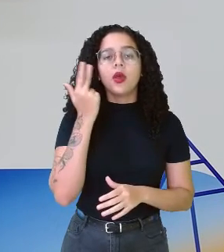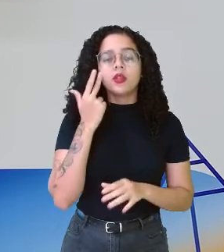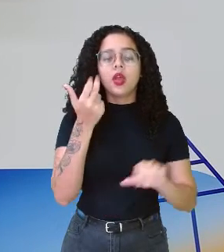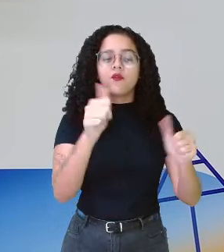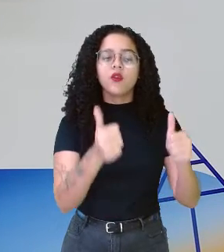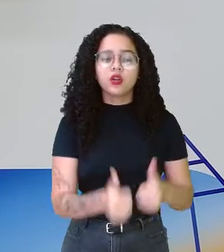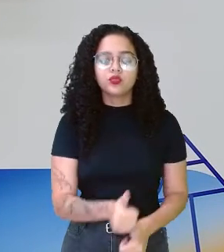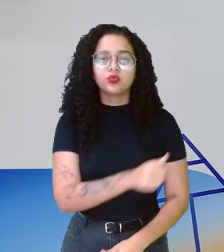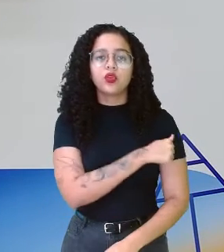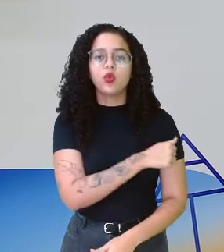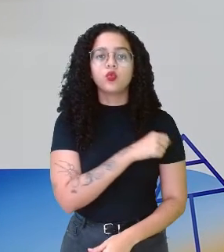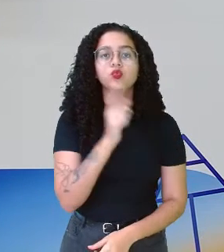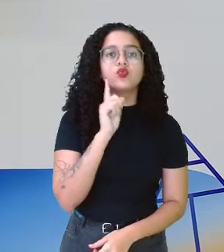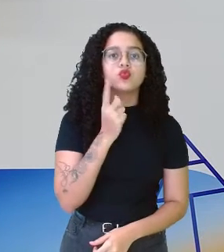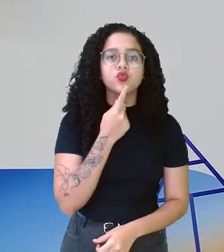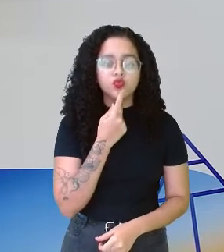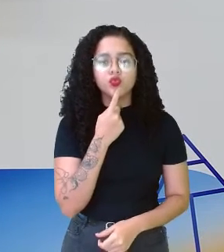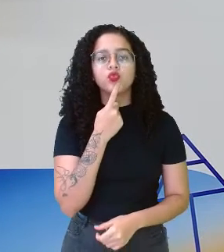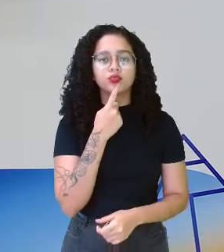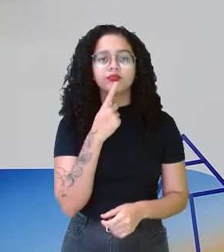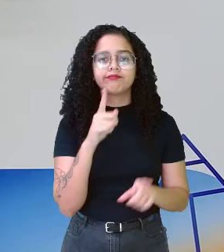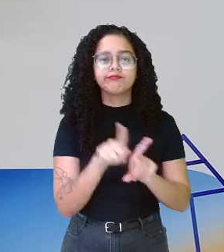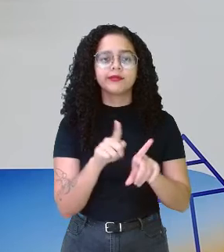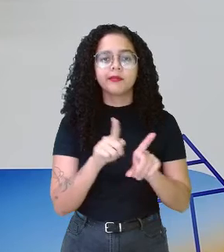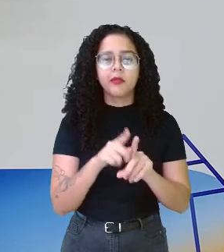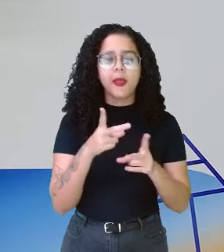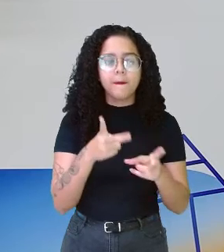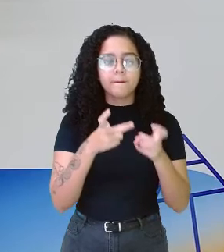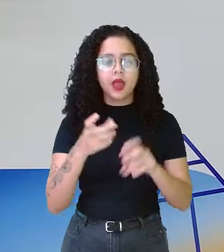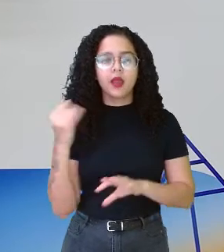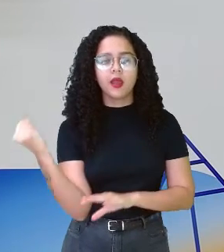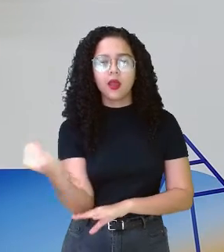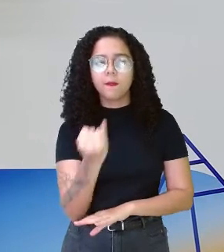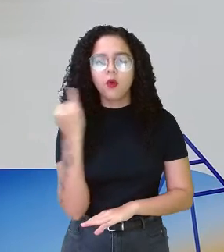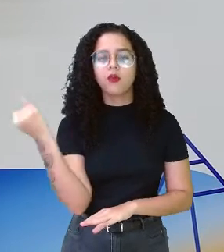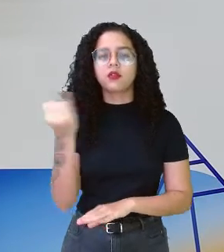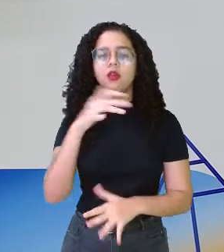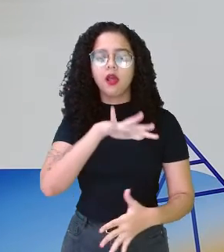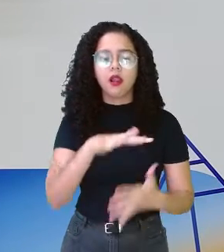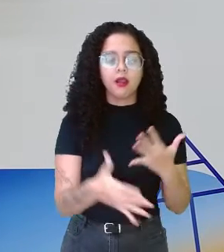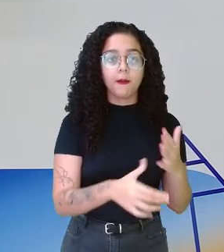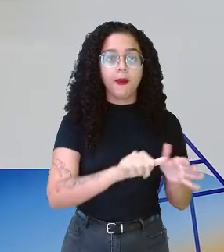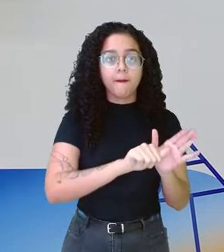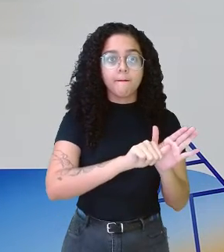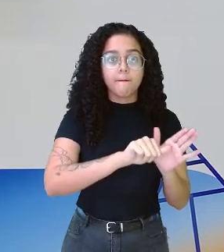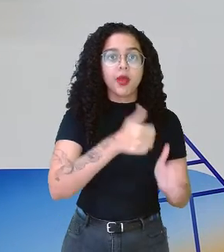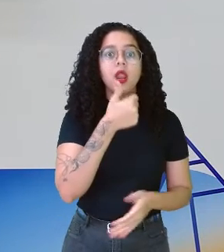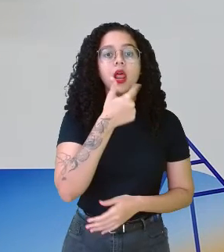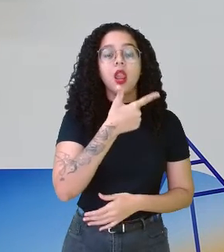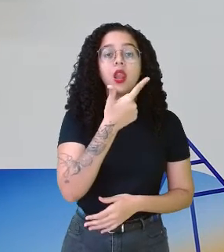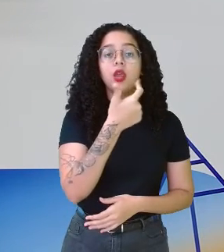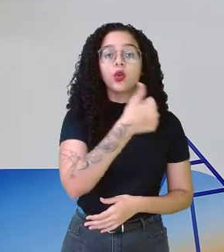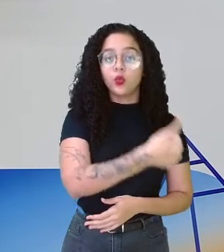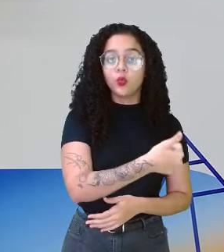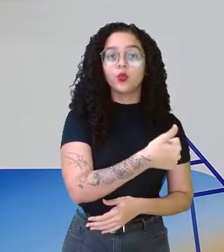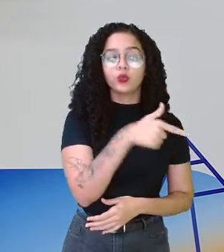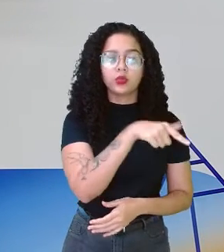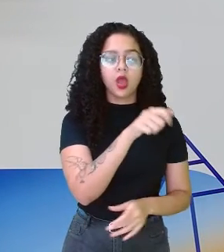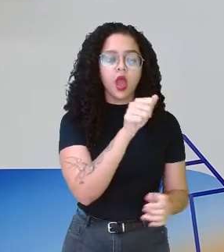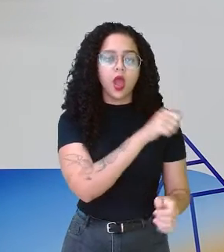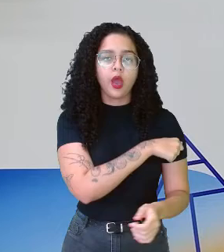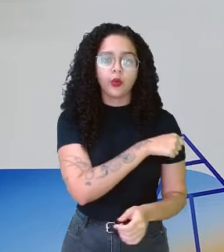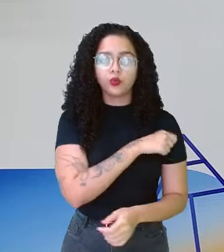surdo, dando a importância que a língua de sinais tem como primeira língua desse estudante, mas